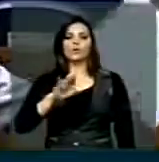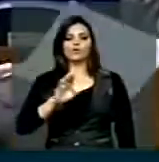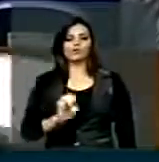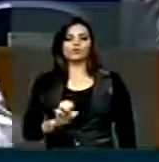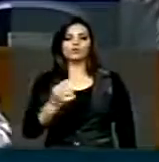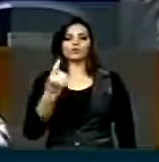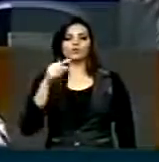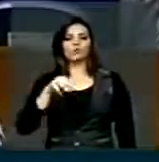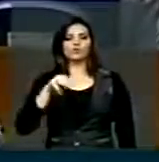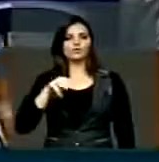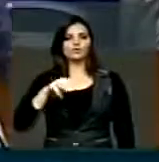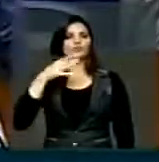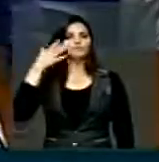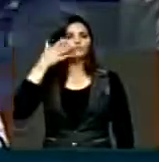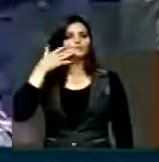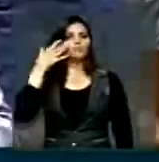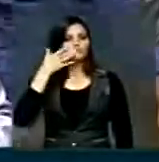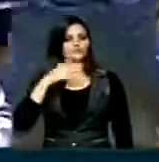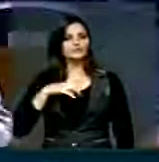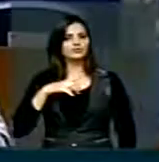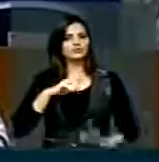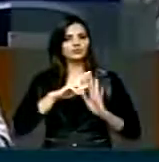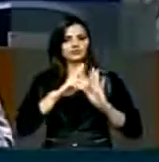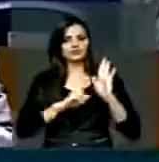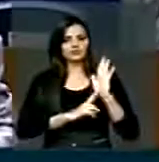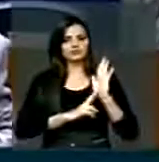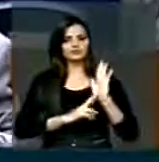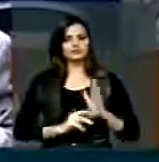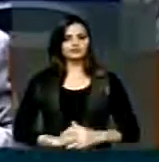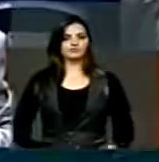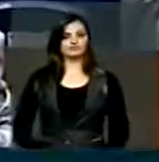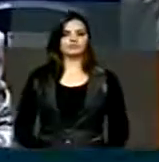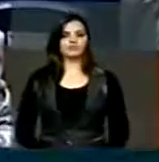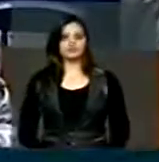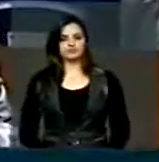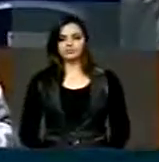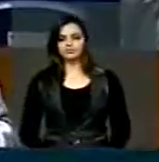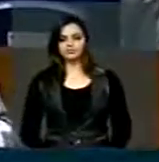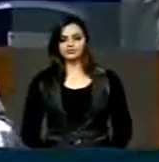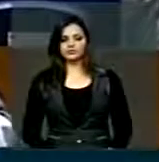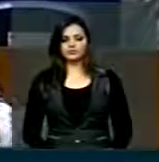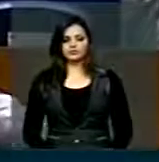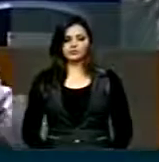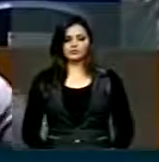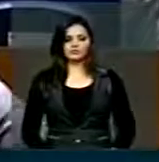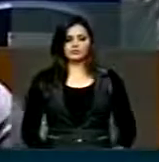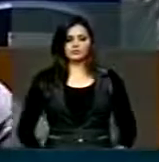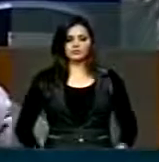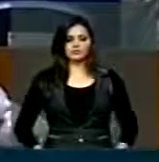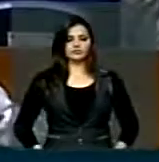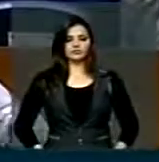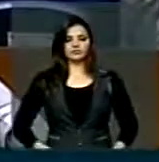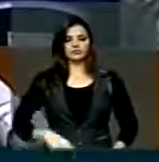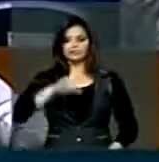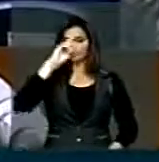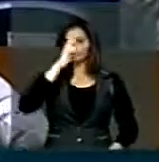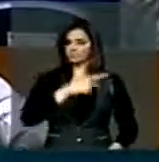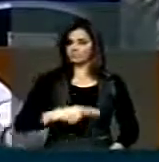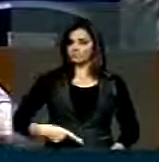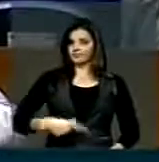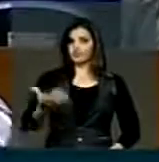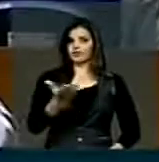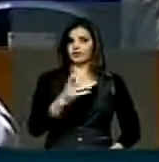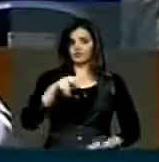seu pronunciamento, terá o tempo regimental. Onofre Santo Agostinho. Senhor Presidente, quero